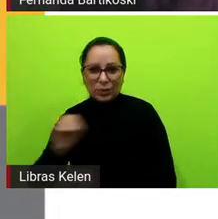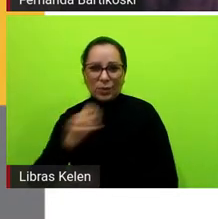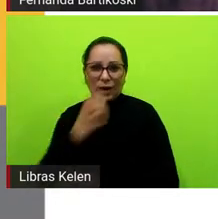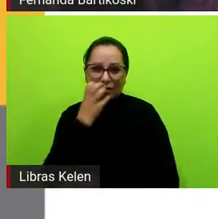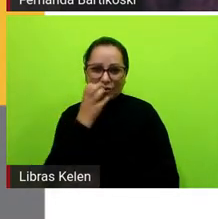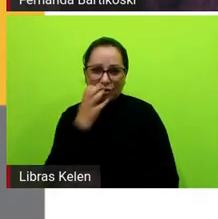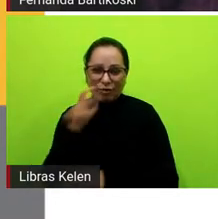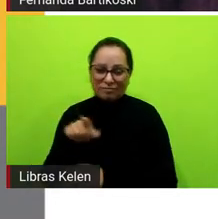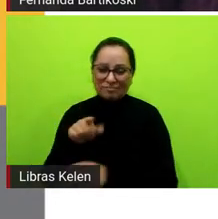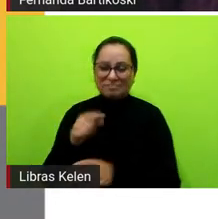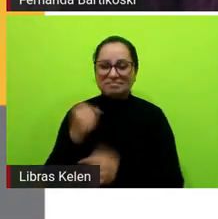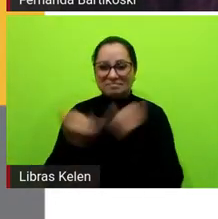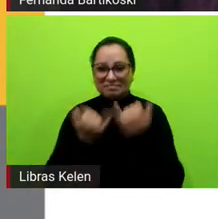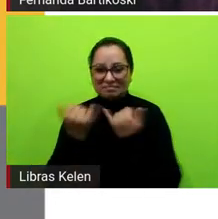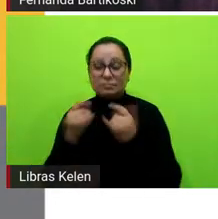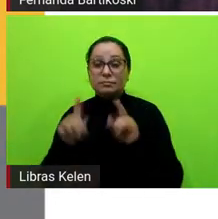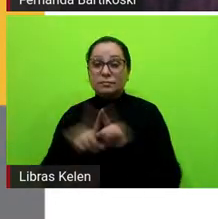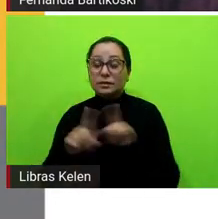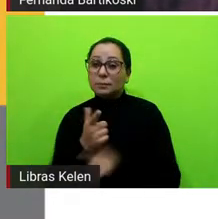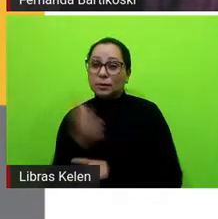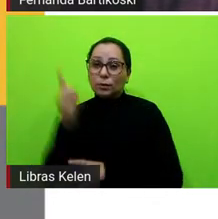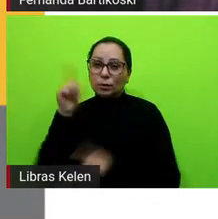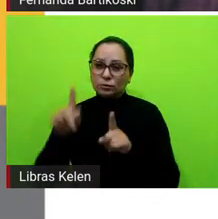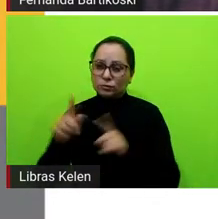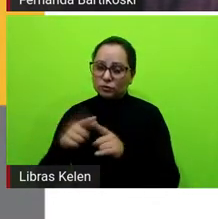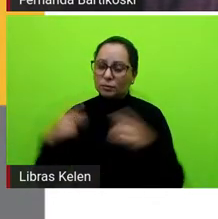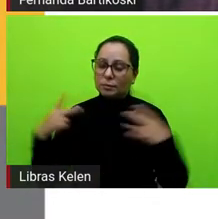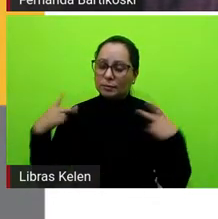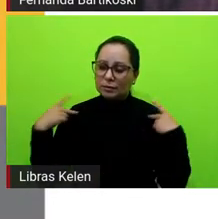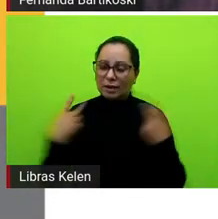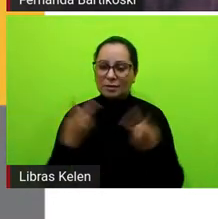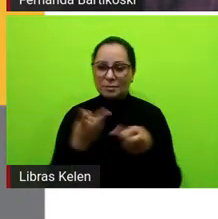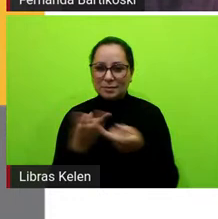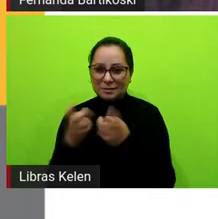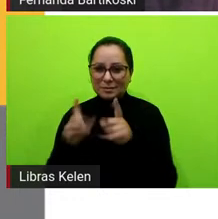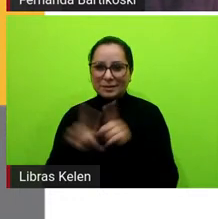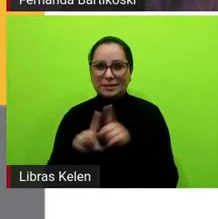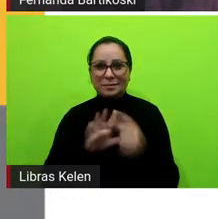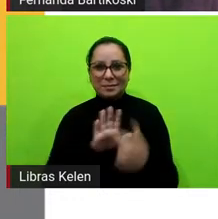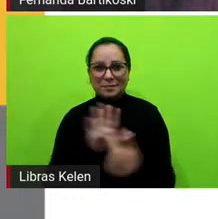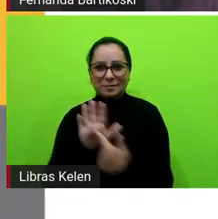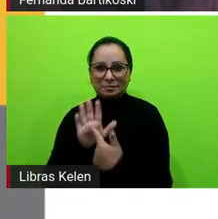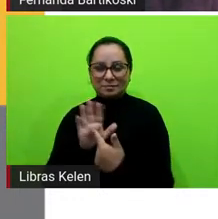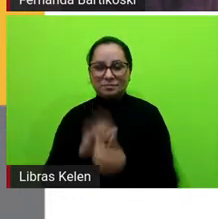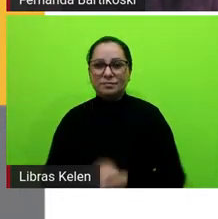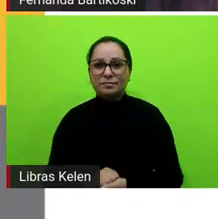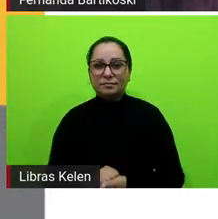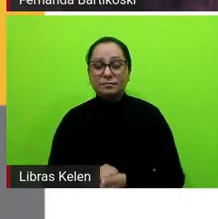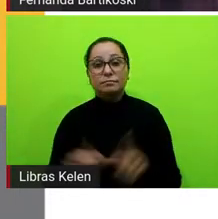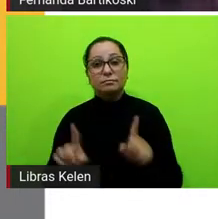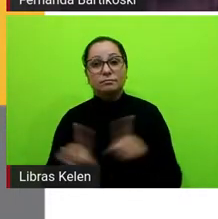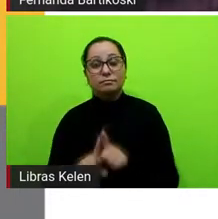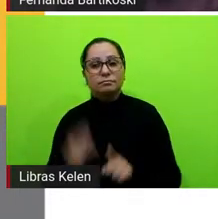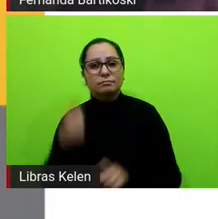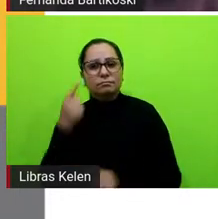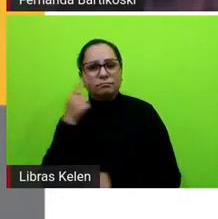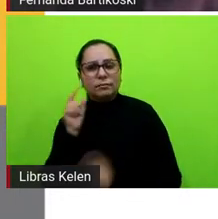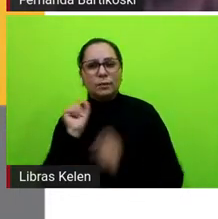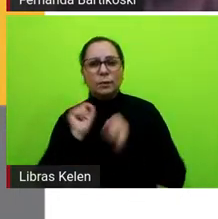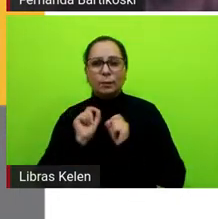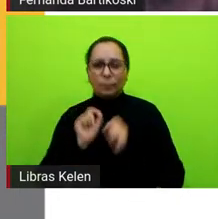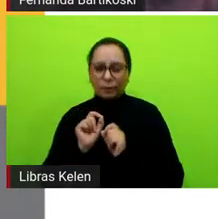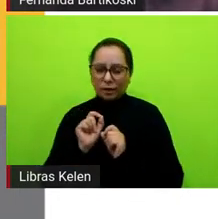aí, outros personagens que a gente vê aparecendo. E isso nos leva à grande questão, né?